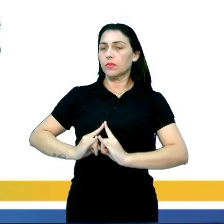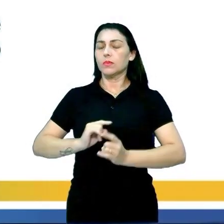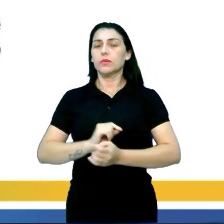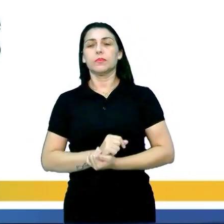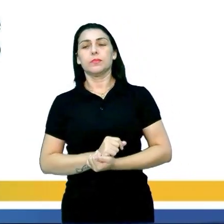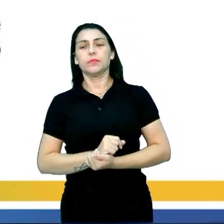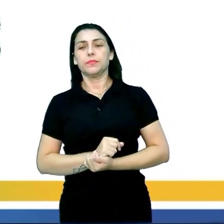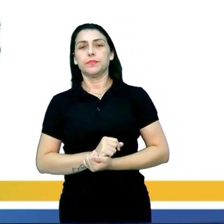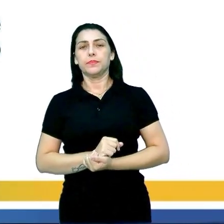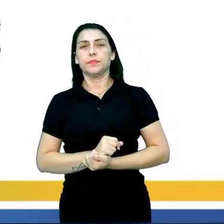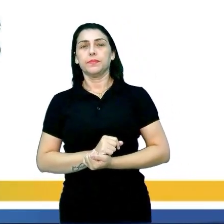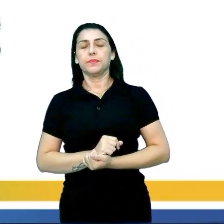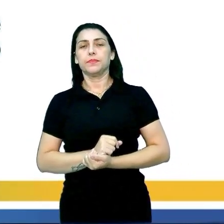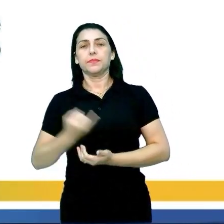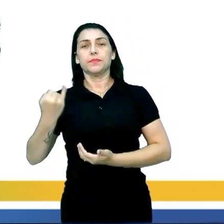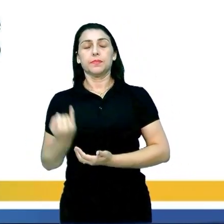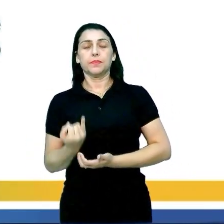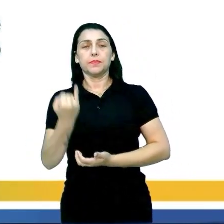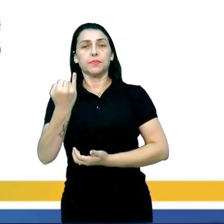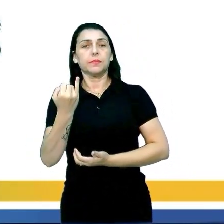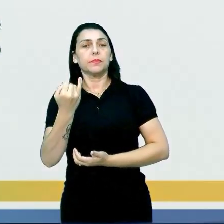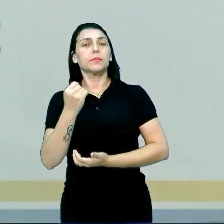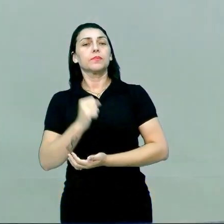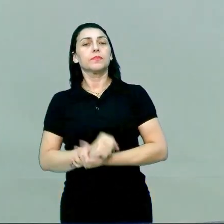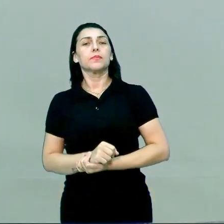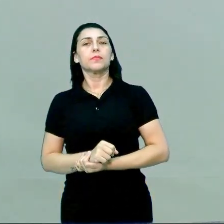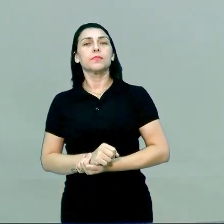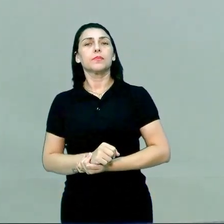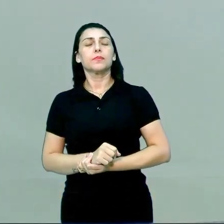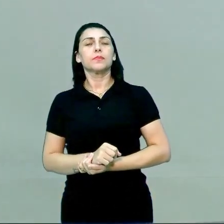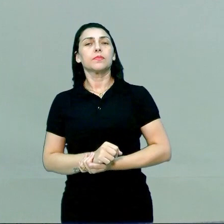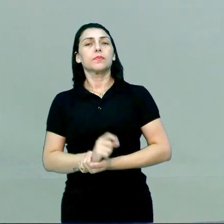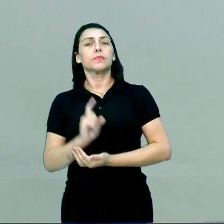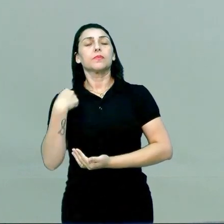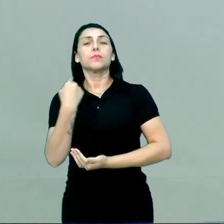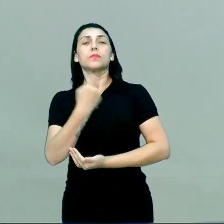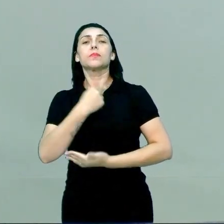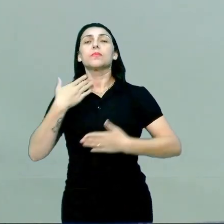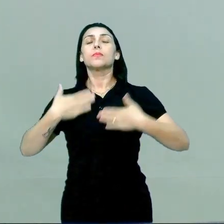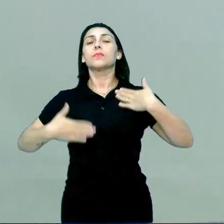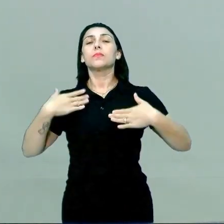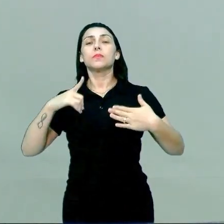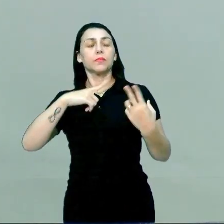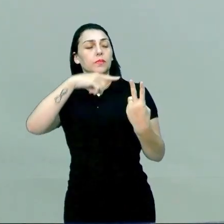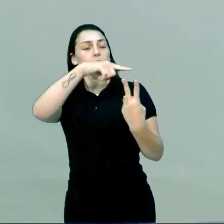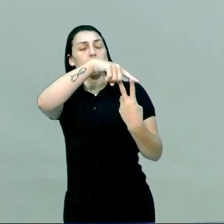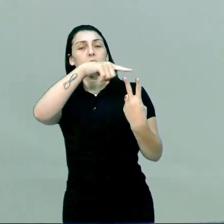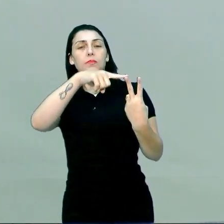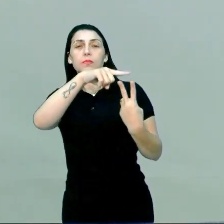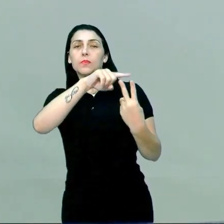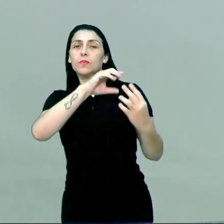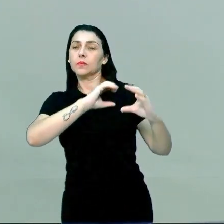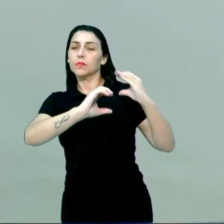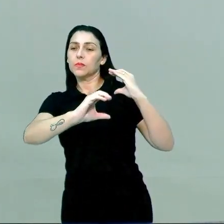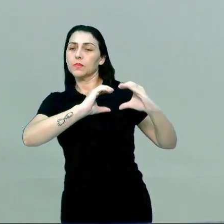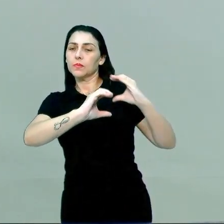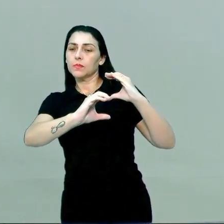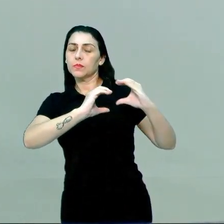certo? Uma coisa interessante, pessoal, é que no nosso corpo existem dois tipos de comunicação.